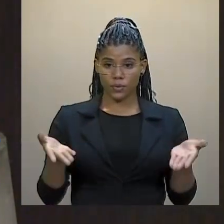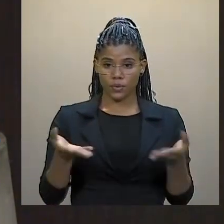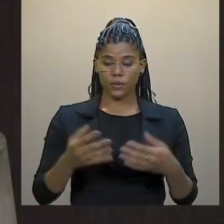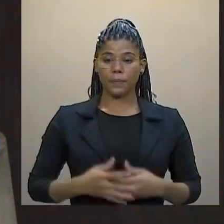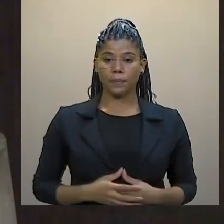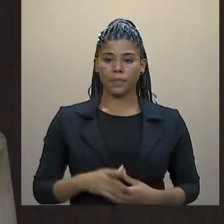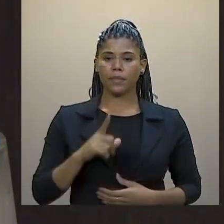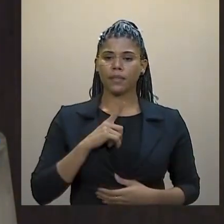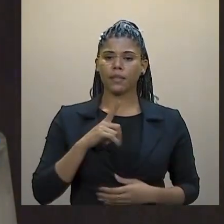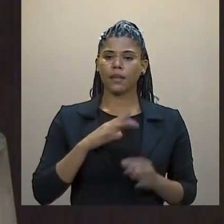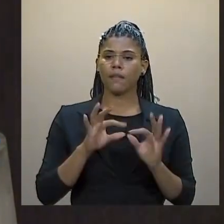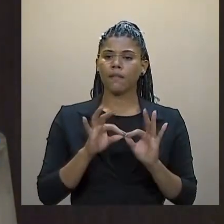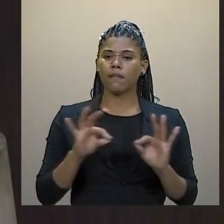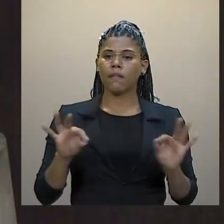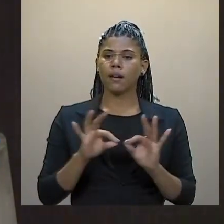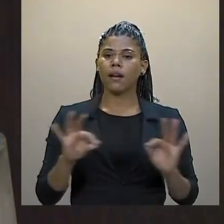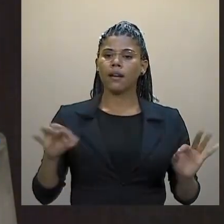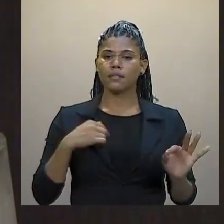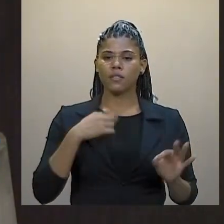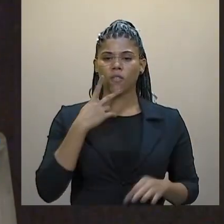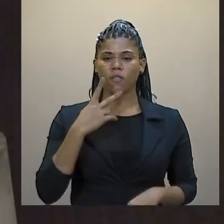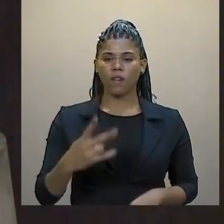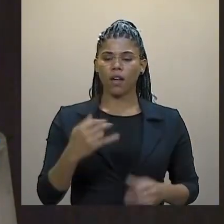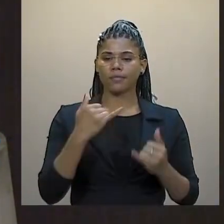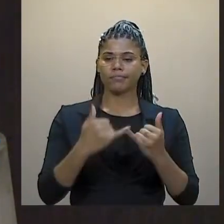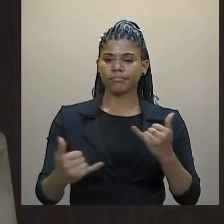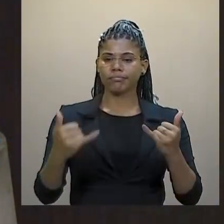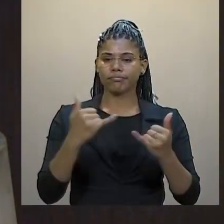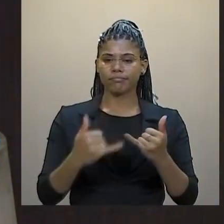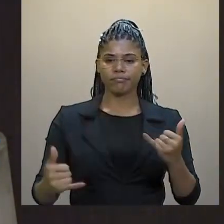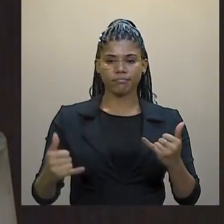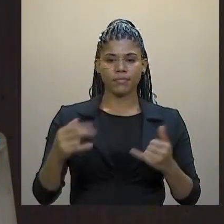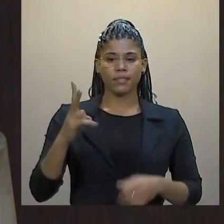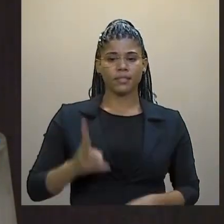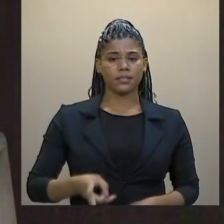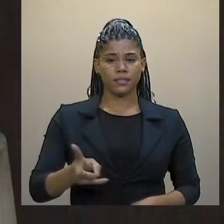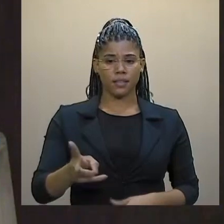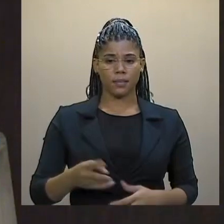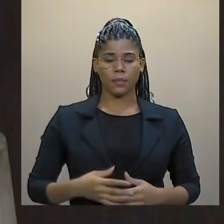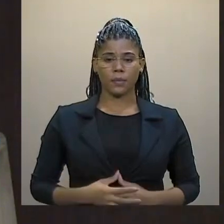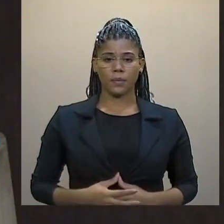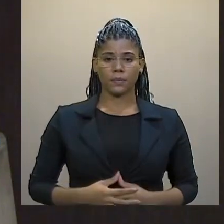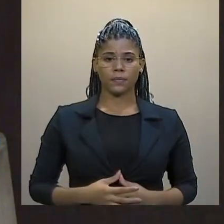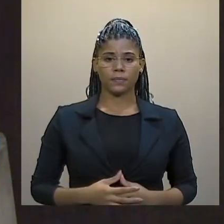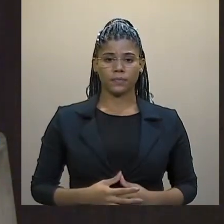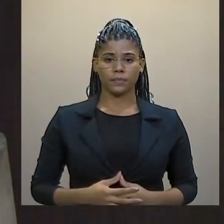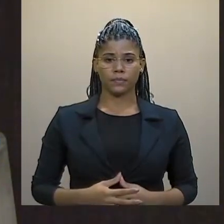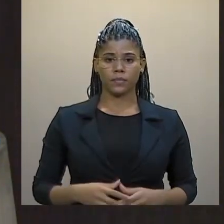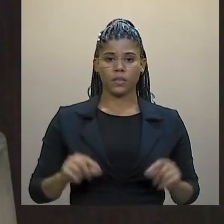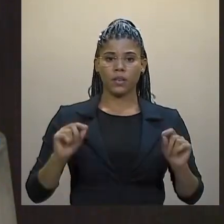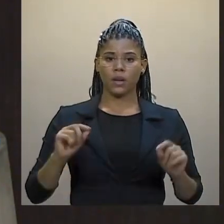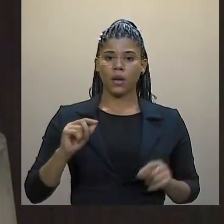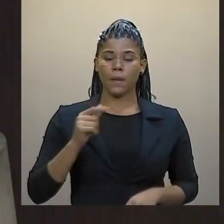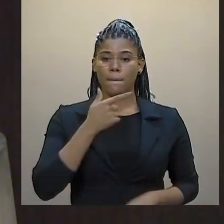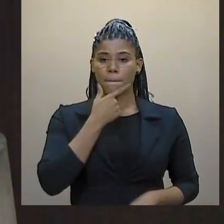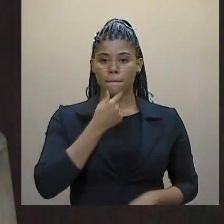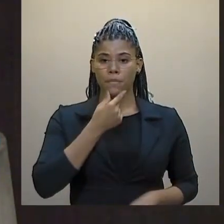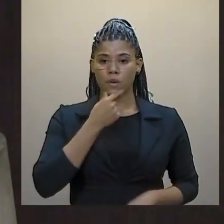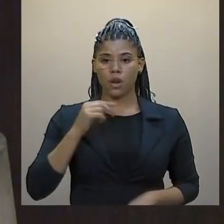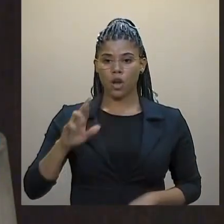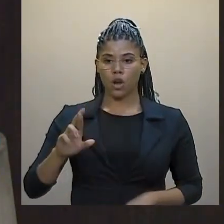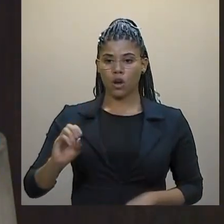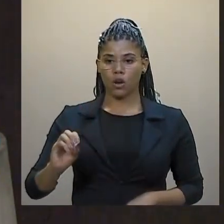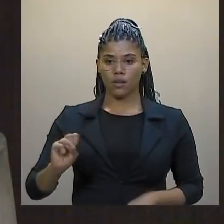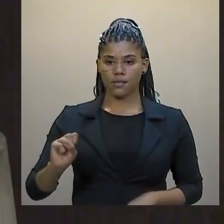eu repito muito aqui nessa tribuna, da polonesa revolucionária Rosa Luxemburgo,